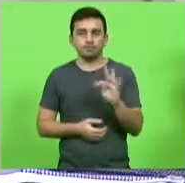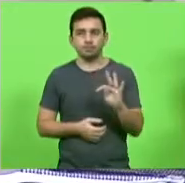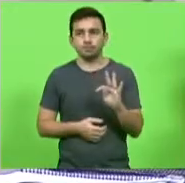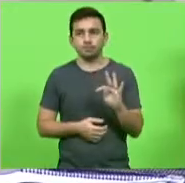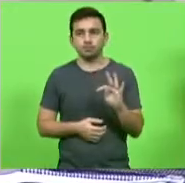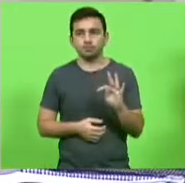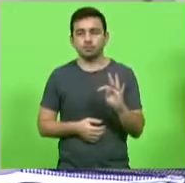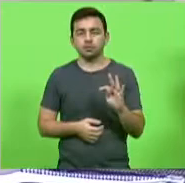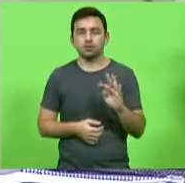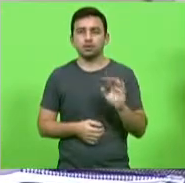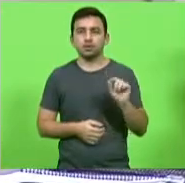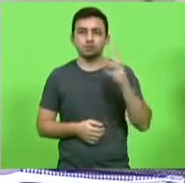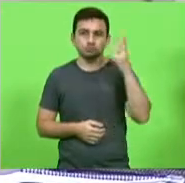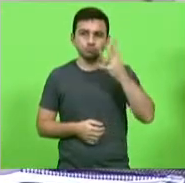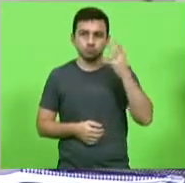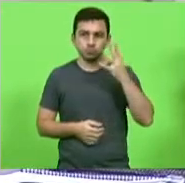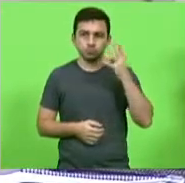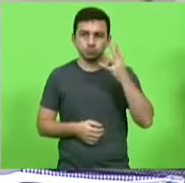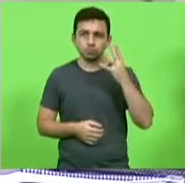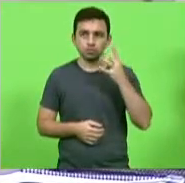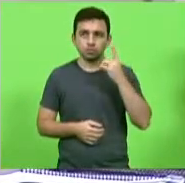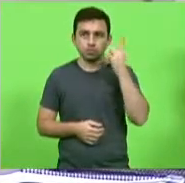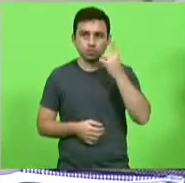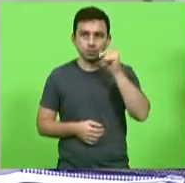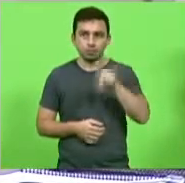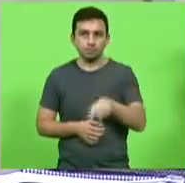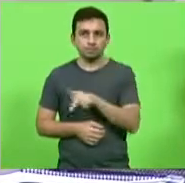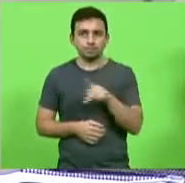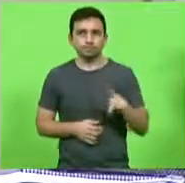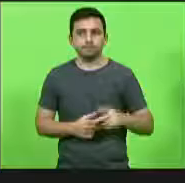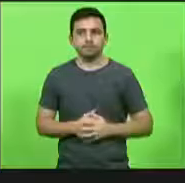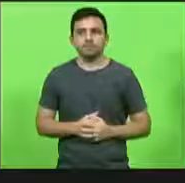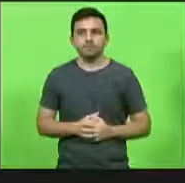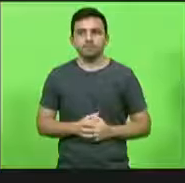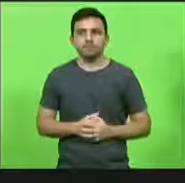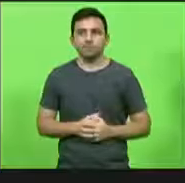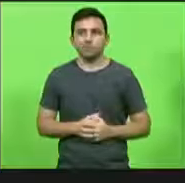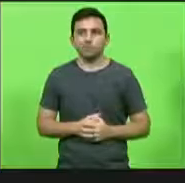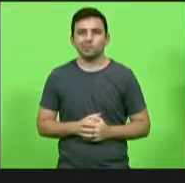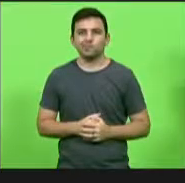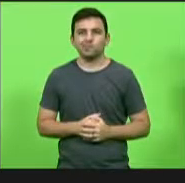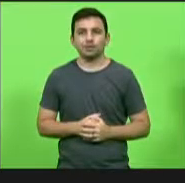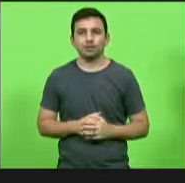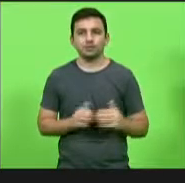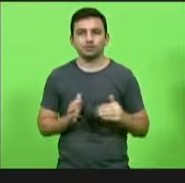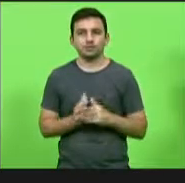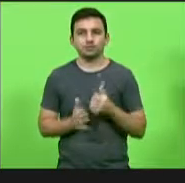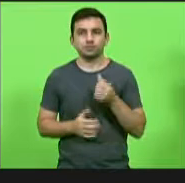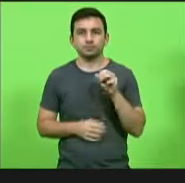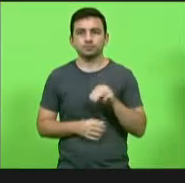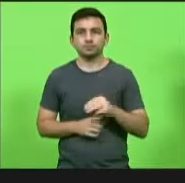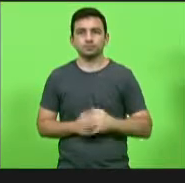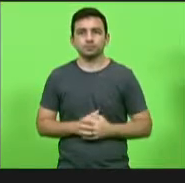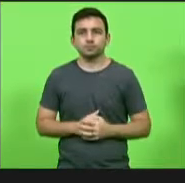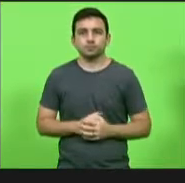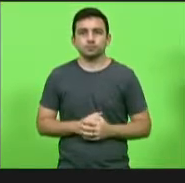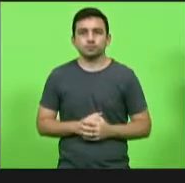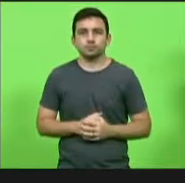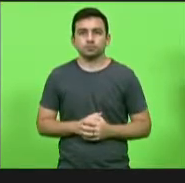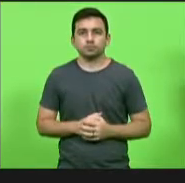quem fará o uso da palavra é o deputado padre Pedro Baldiceira por seis minutos os deputados